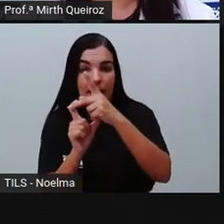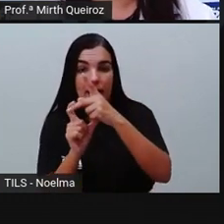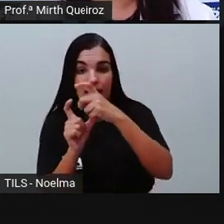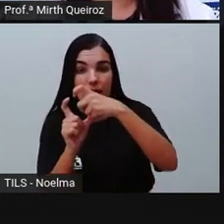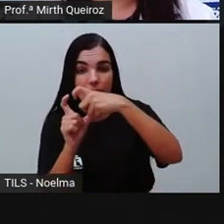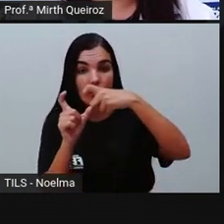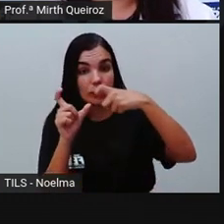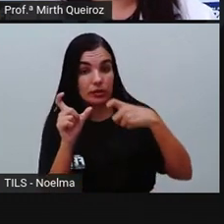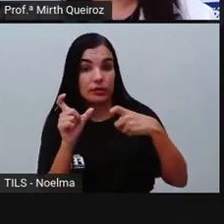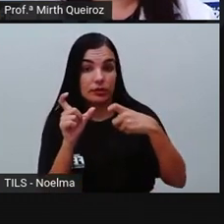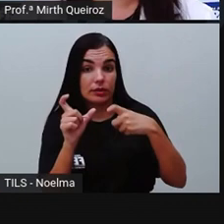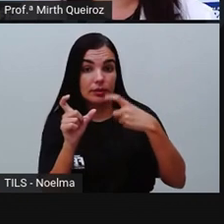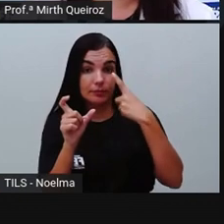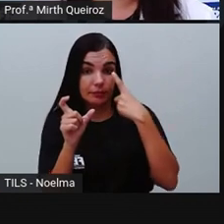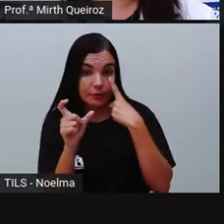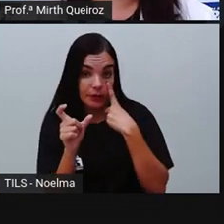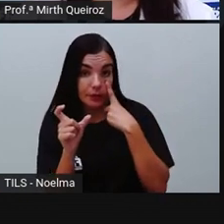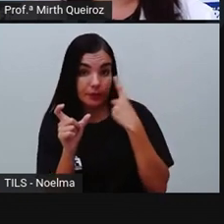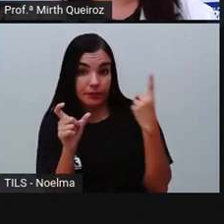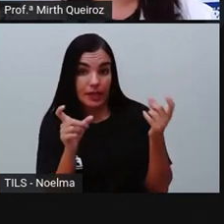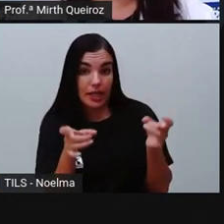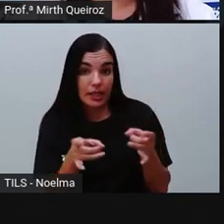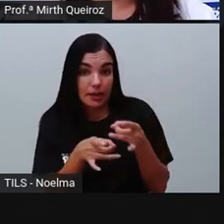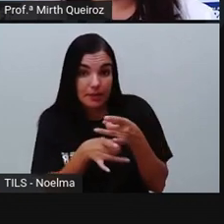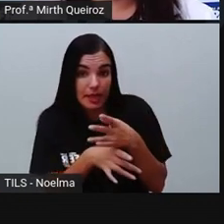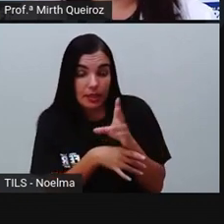terminam com R. Aí nós temos